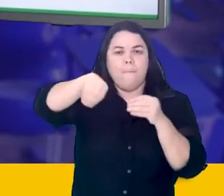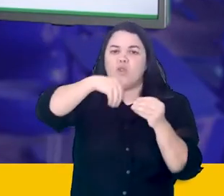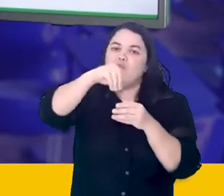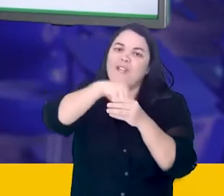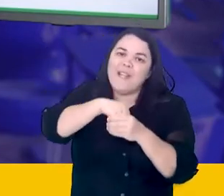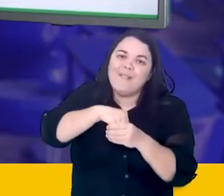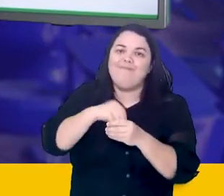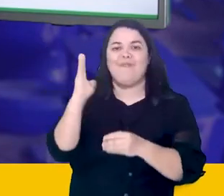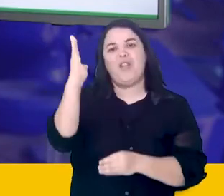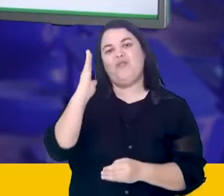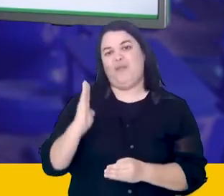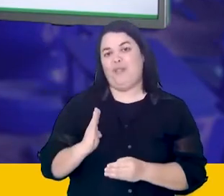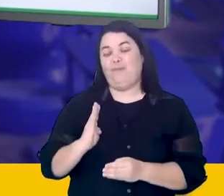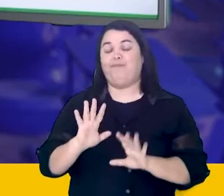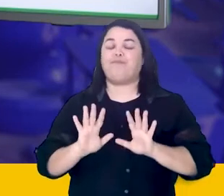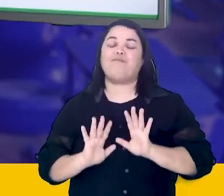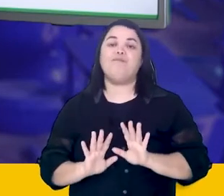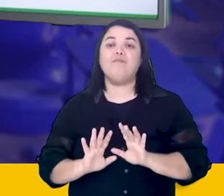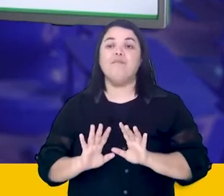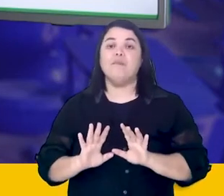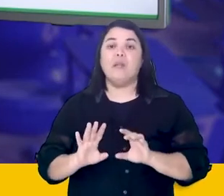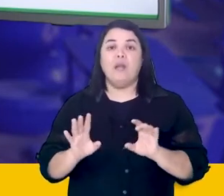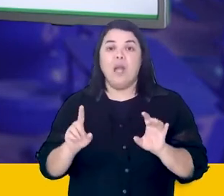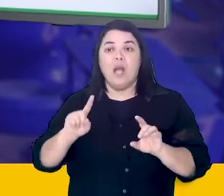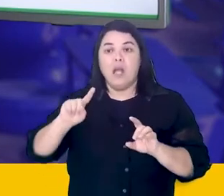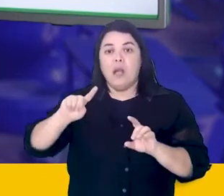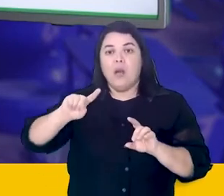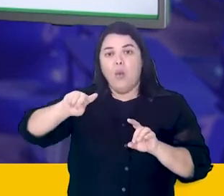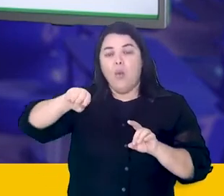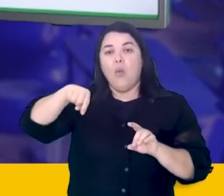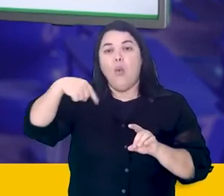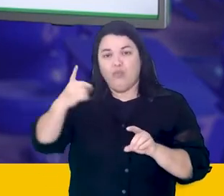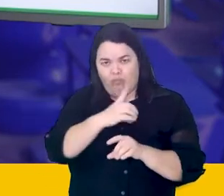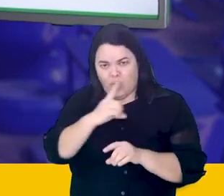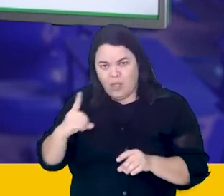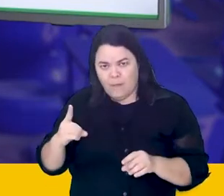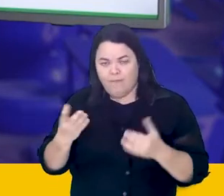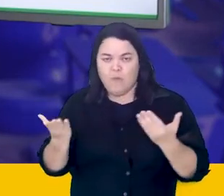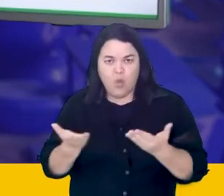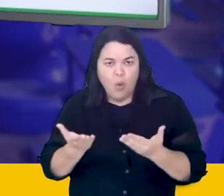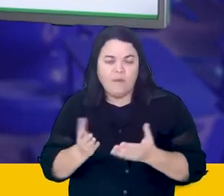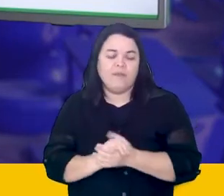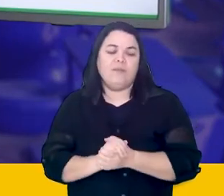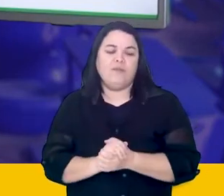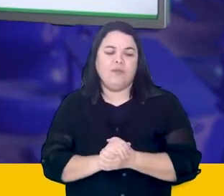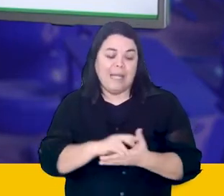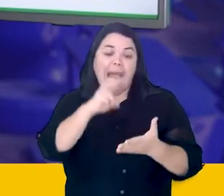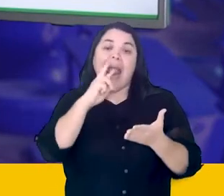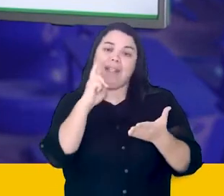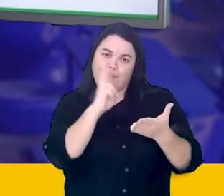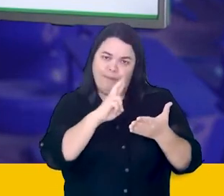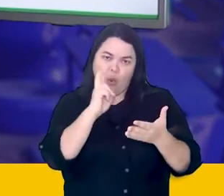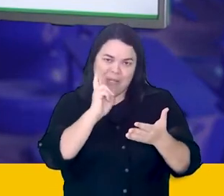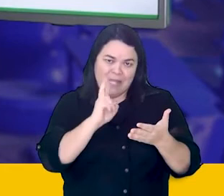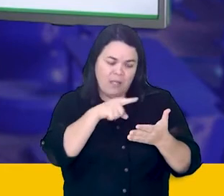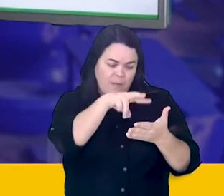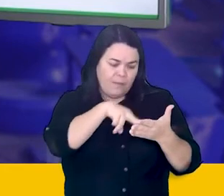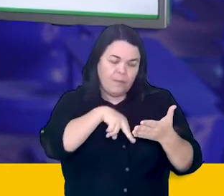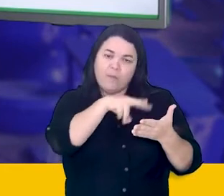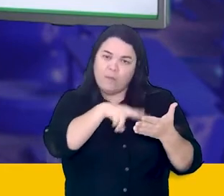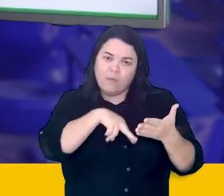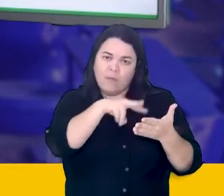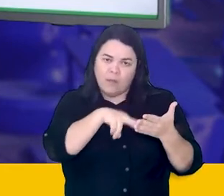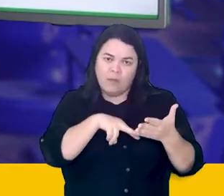a outra. No nosso próximo encontro nós iremos responder algumas questões que aí se colocam no teu material. Então, não deixa